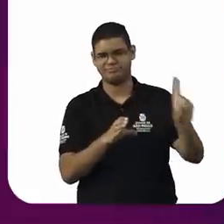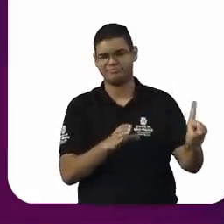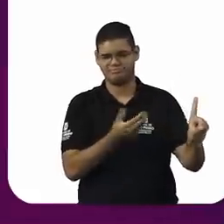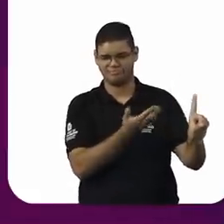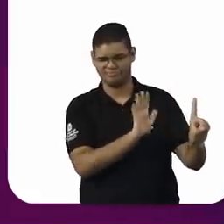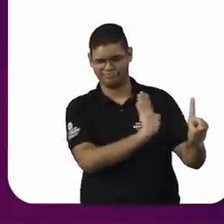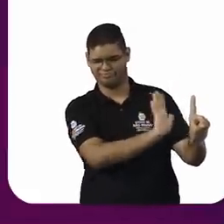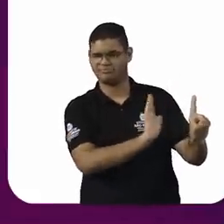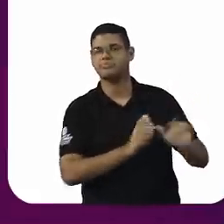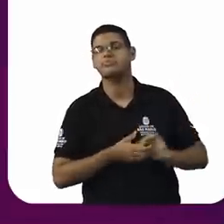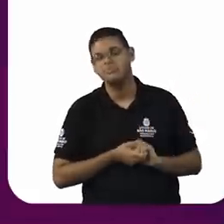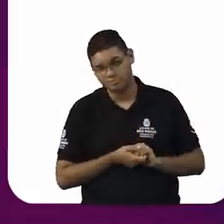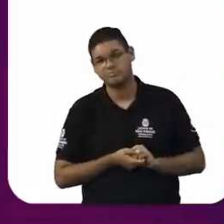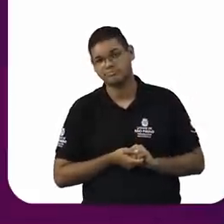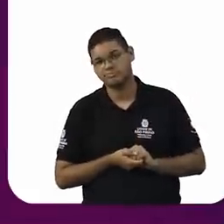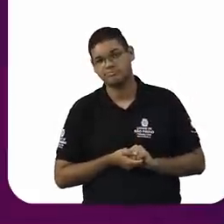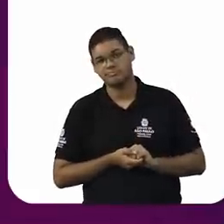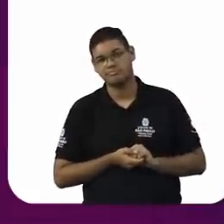um dado